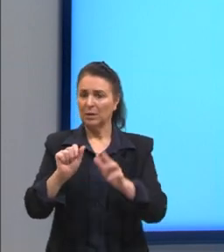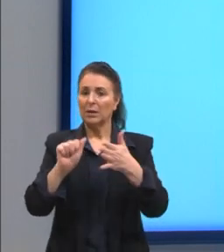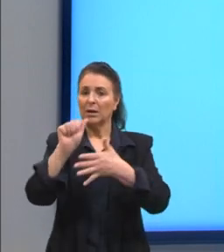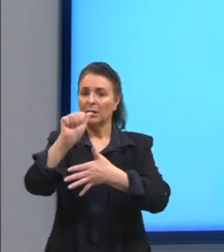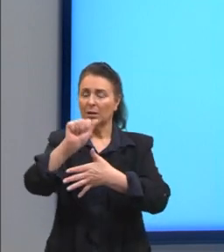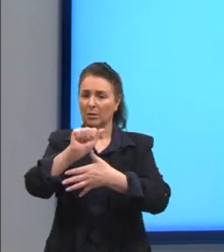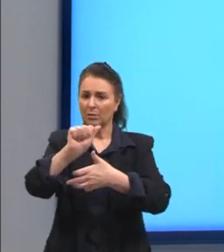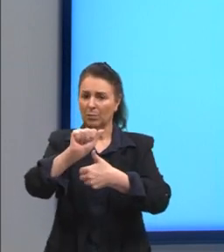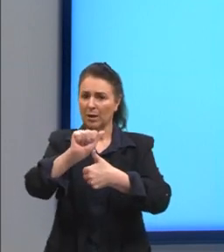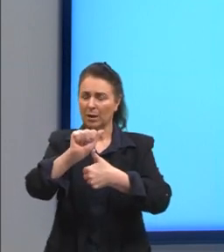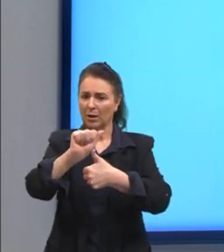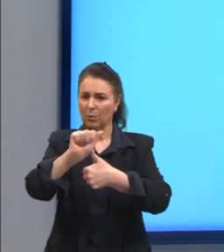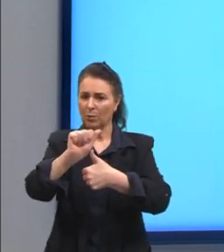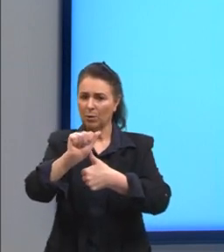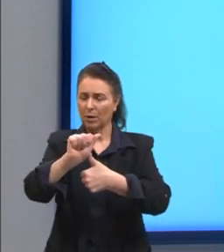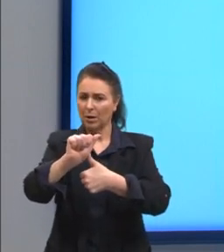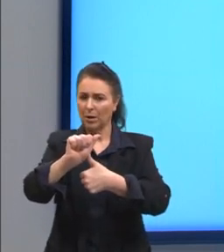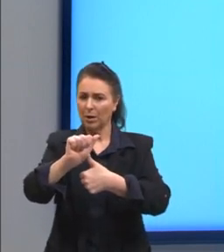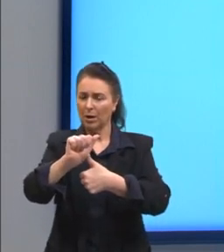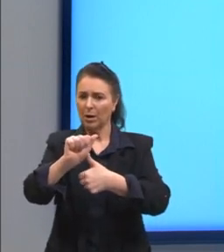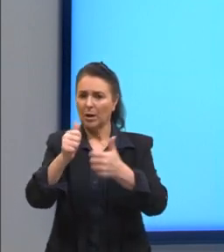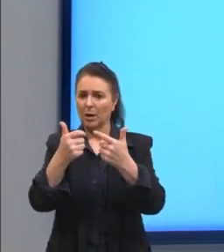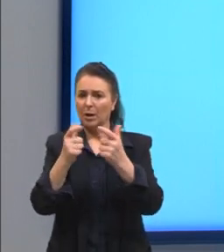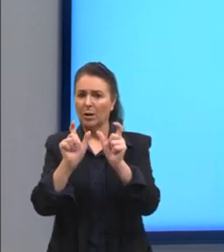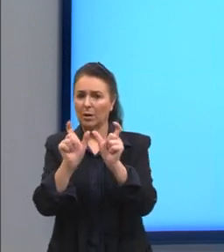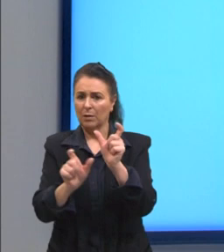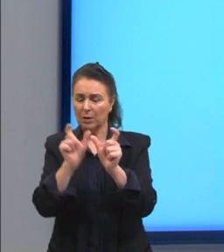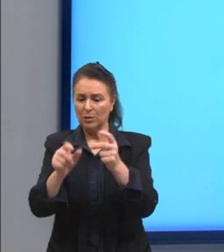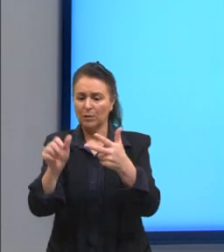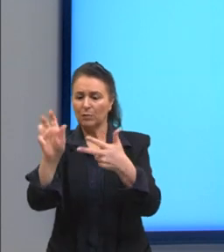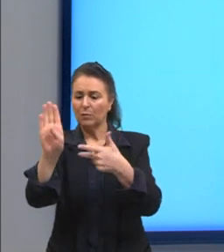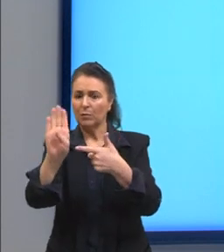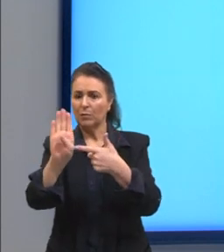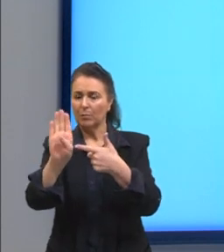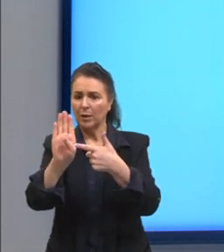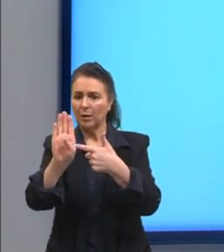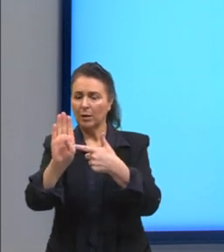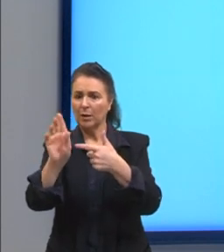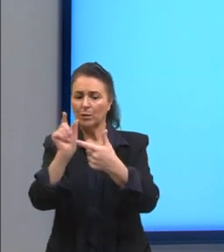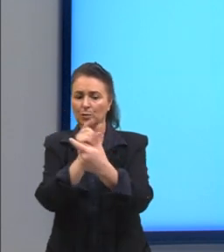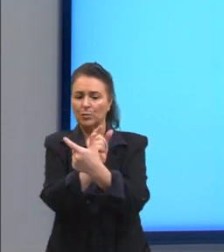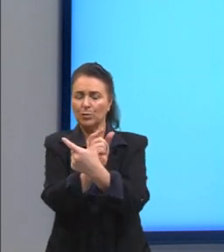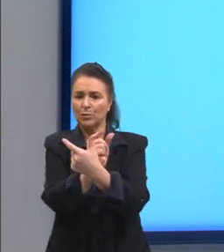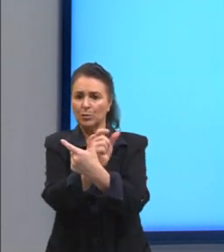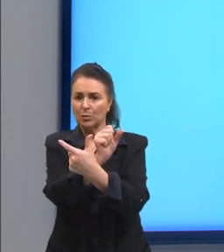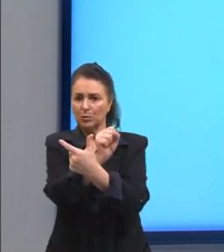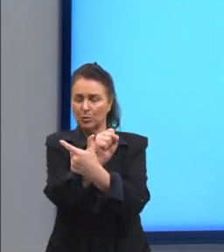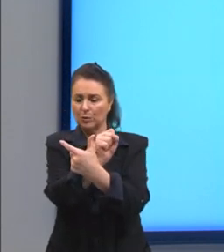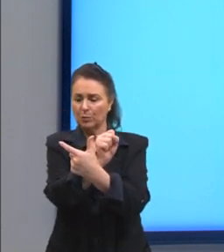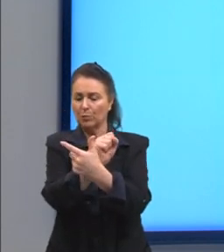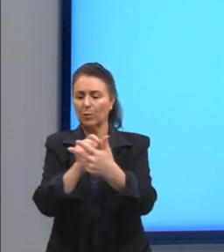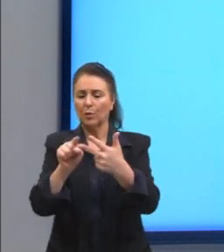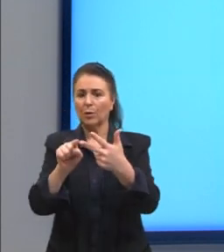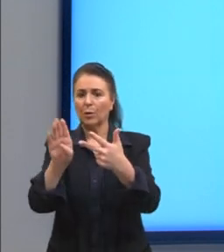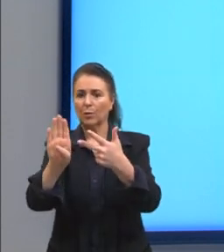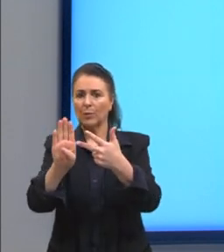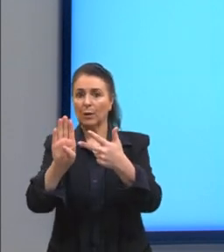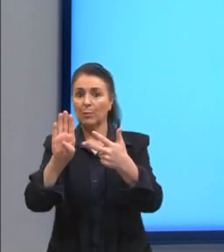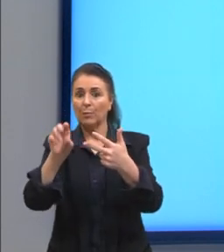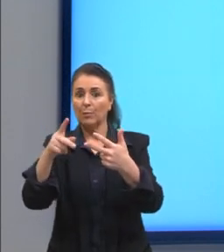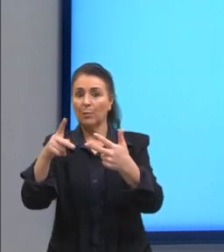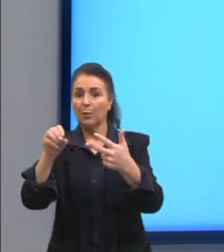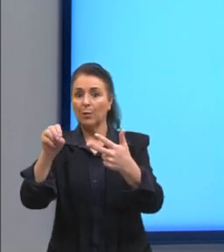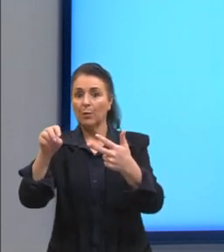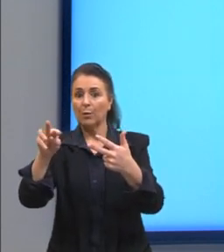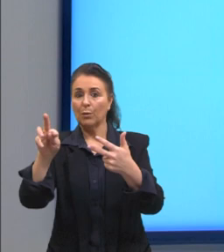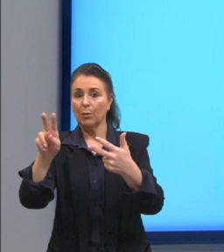vocativo, letra B, de artigos, letra C, de pontuação, letra D, de